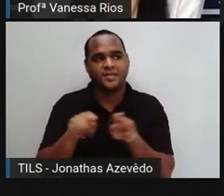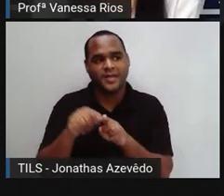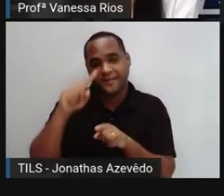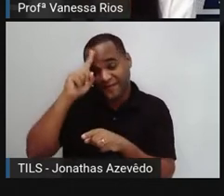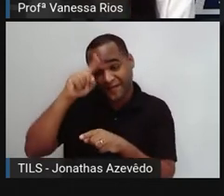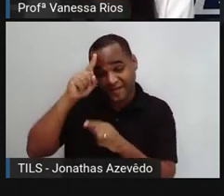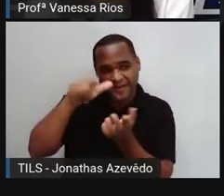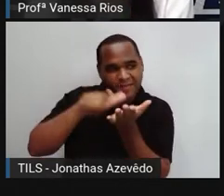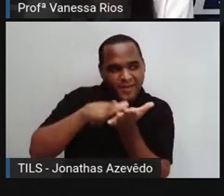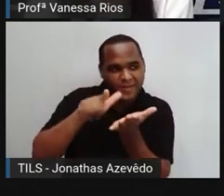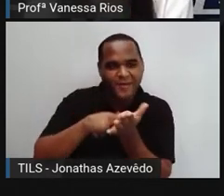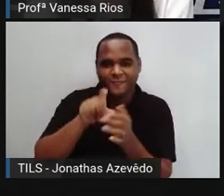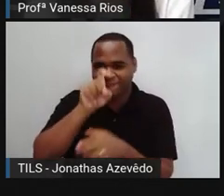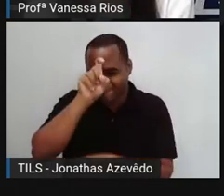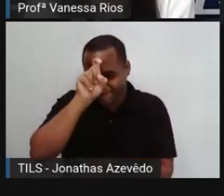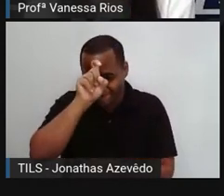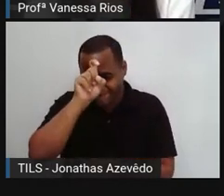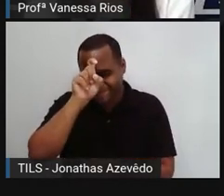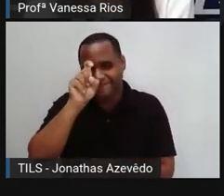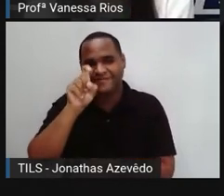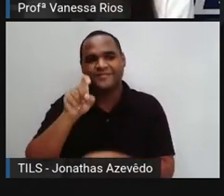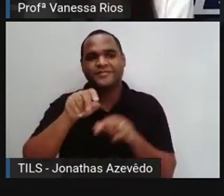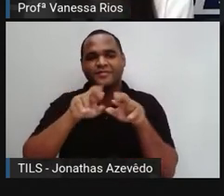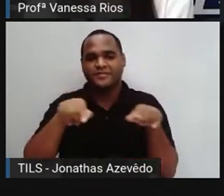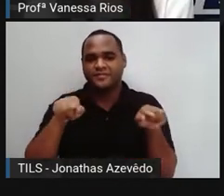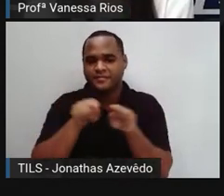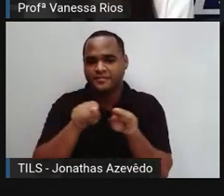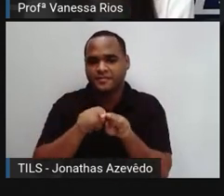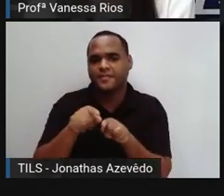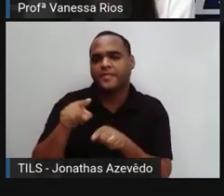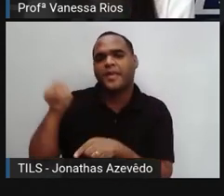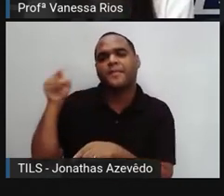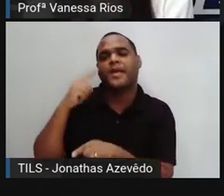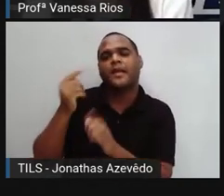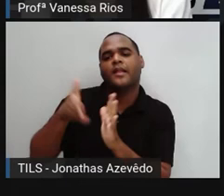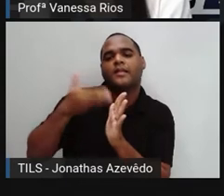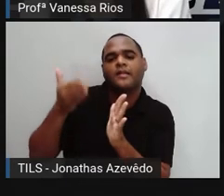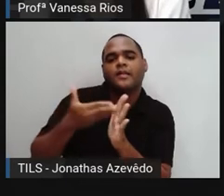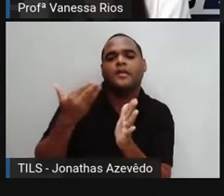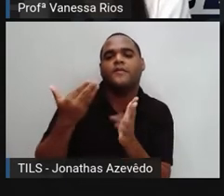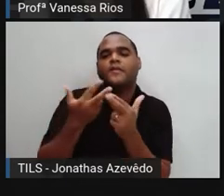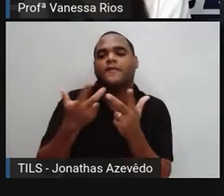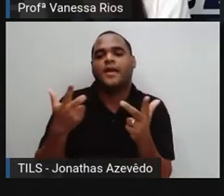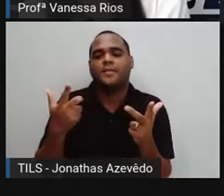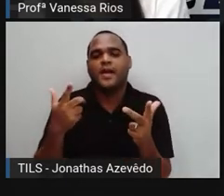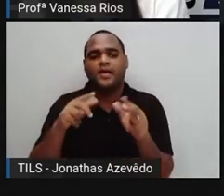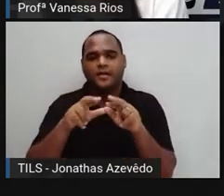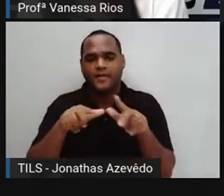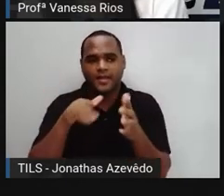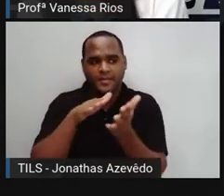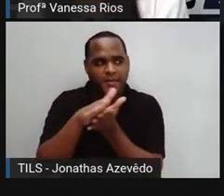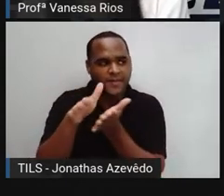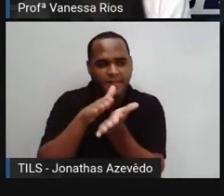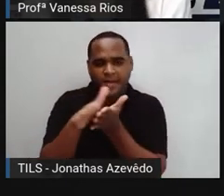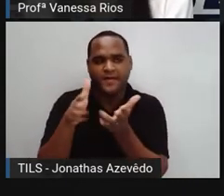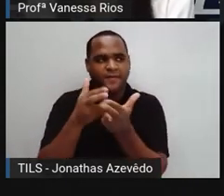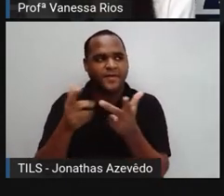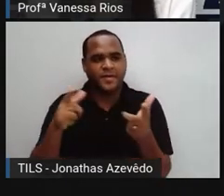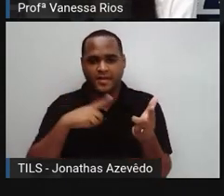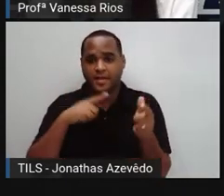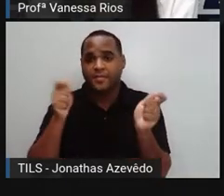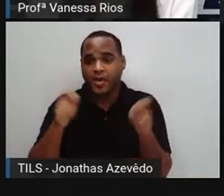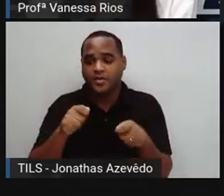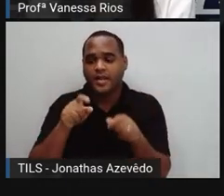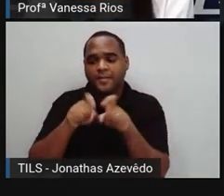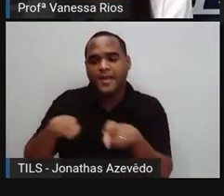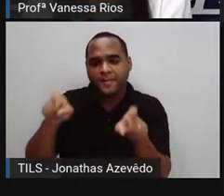papel pelos egípcios. Mas aí vieram os primeiros livros, as primeiras máquinas de impressão. Aí vem a máquina de